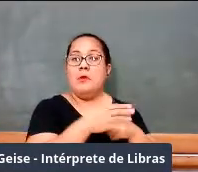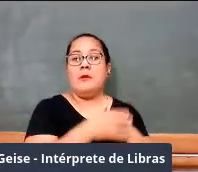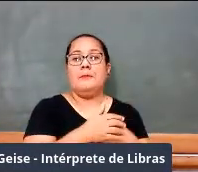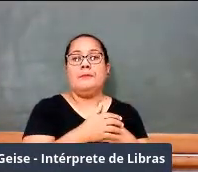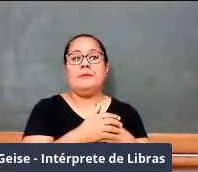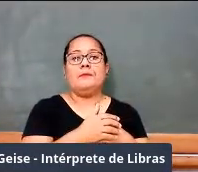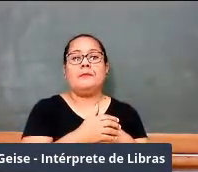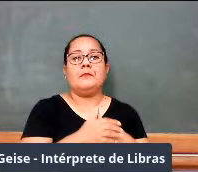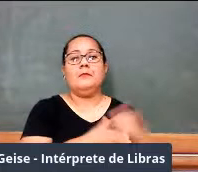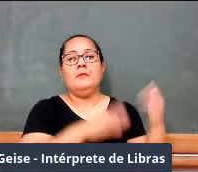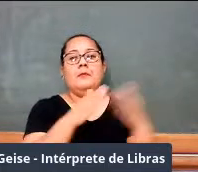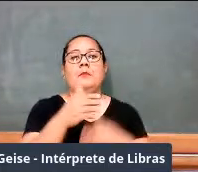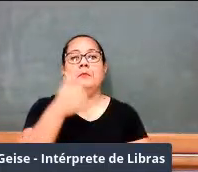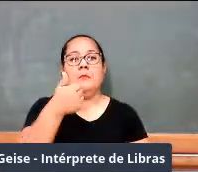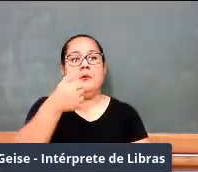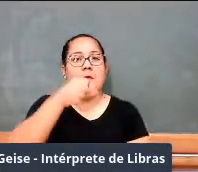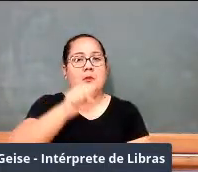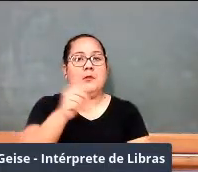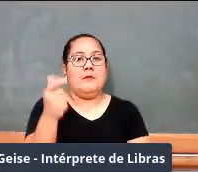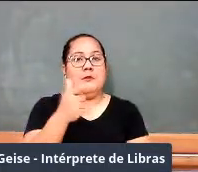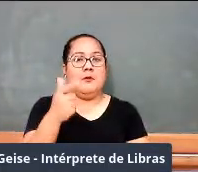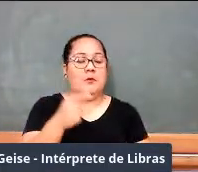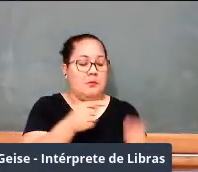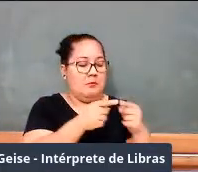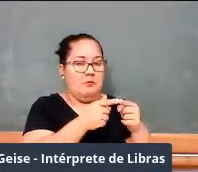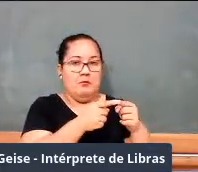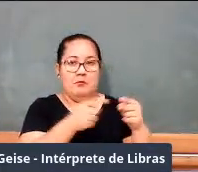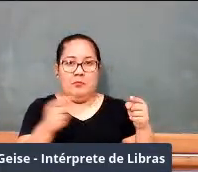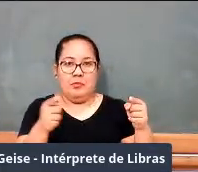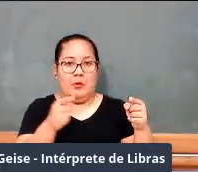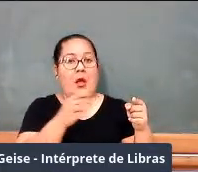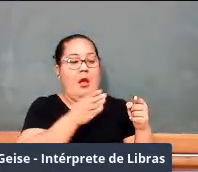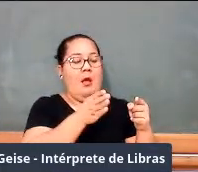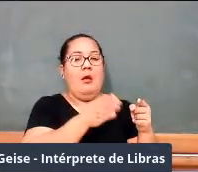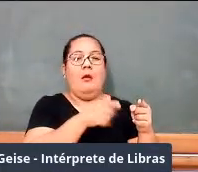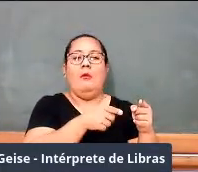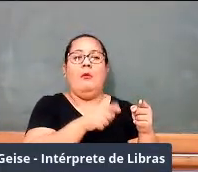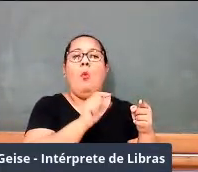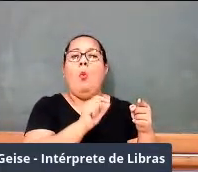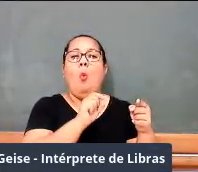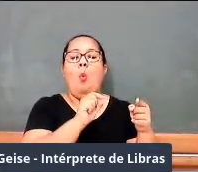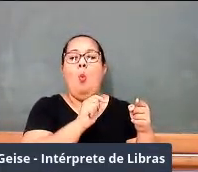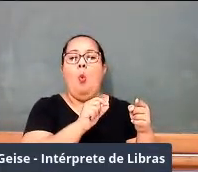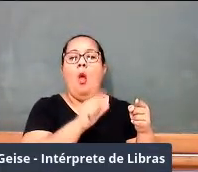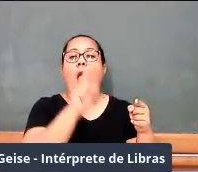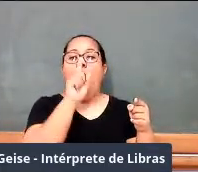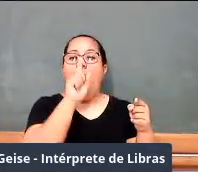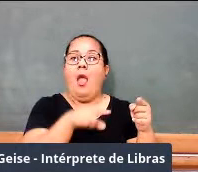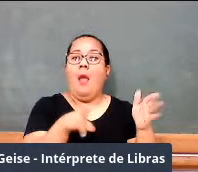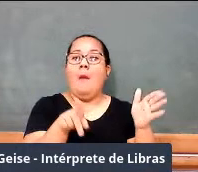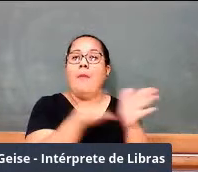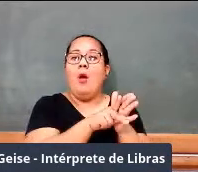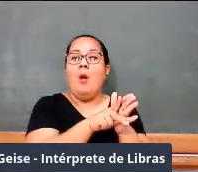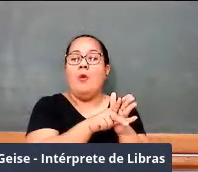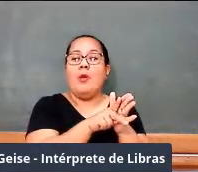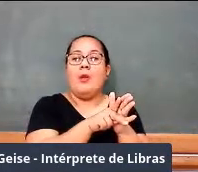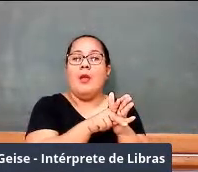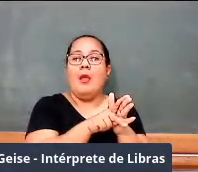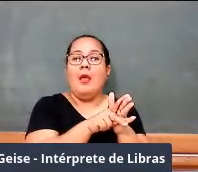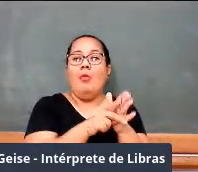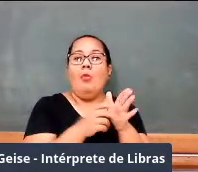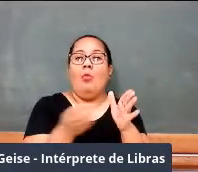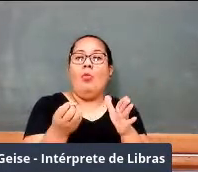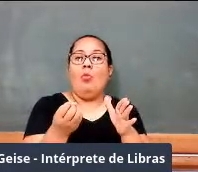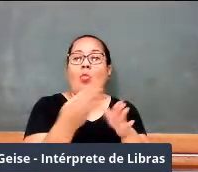em 1822. Bom, aí, a partir de 1822, inaugura-se um período que é um império, que vai até